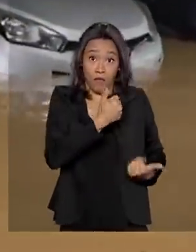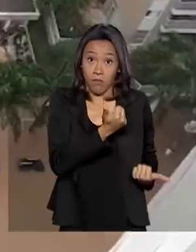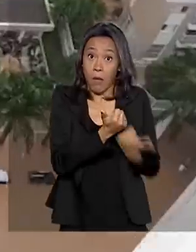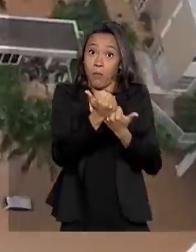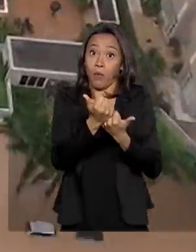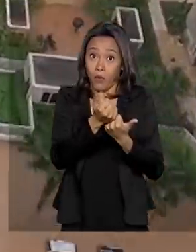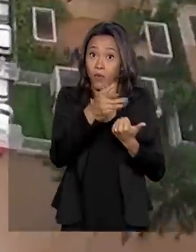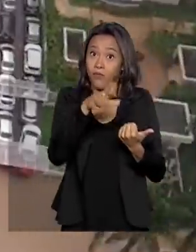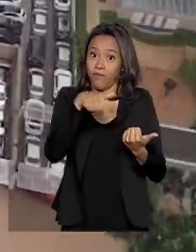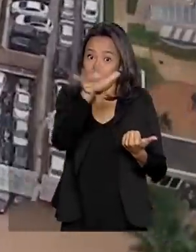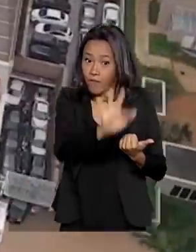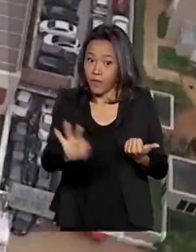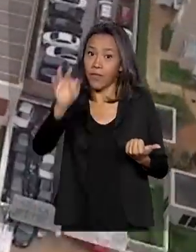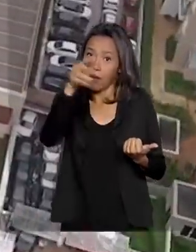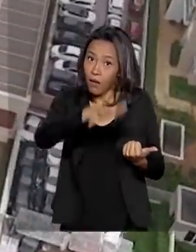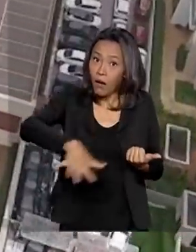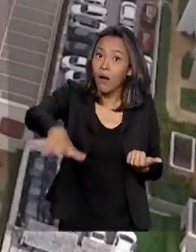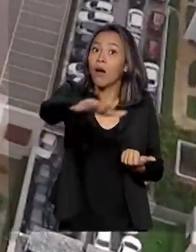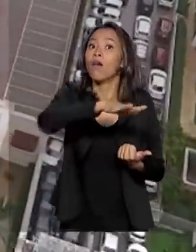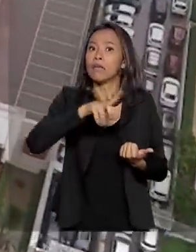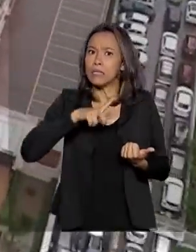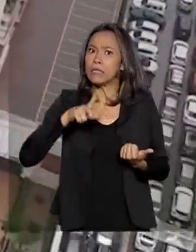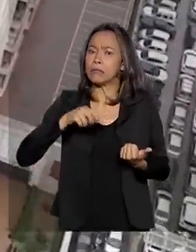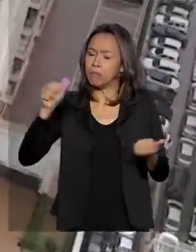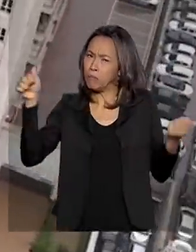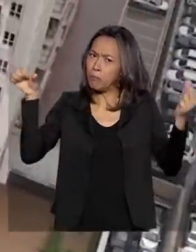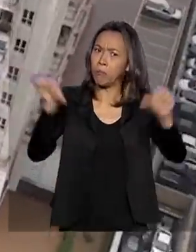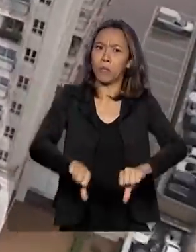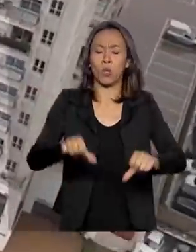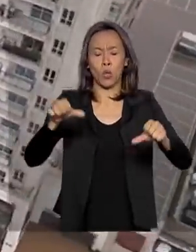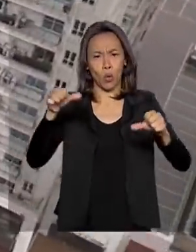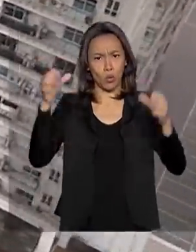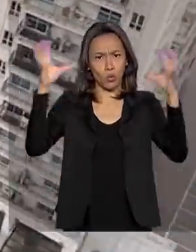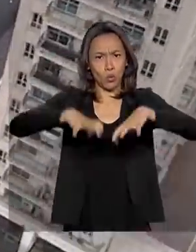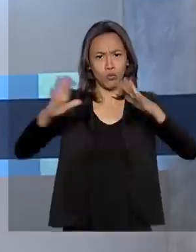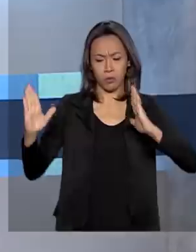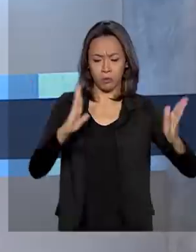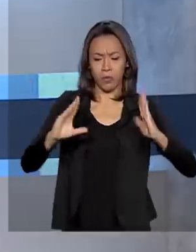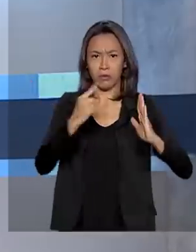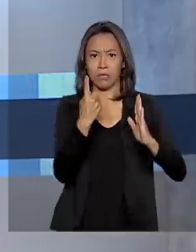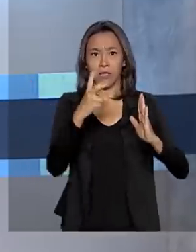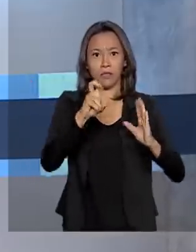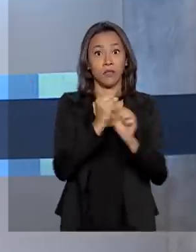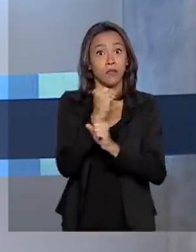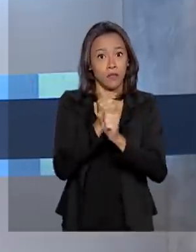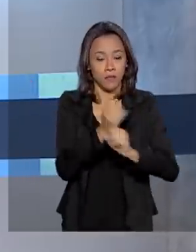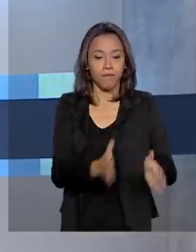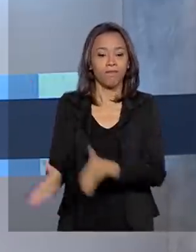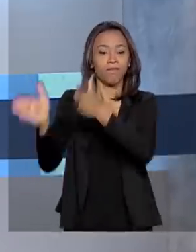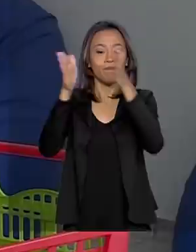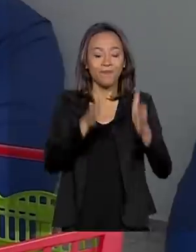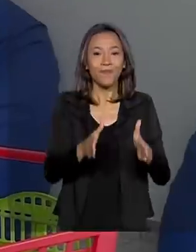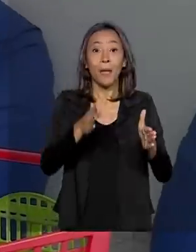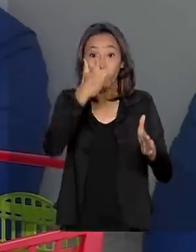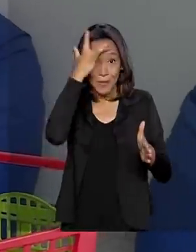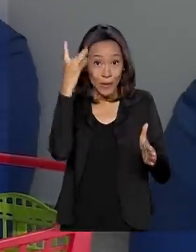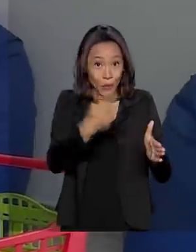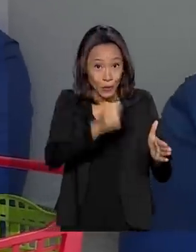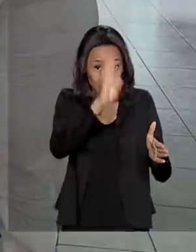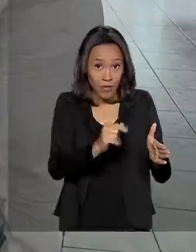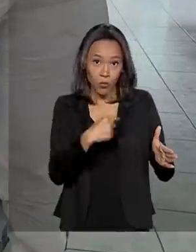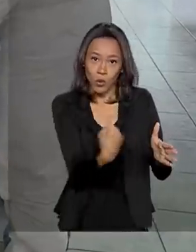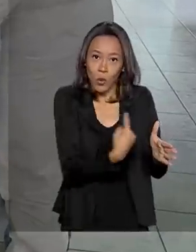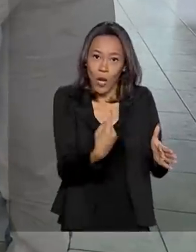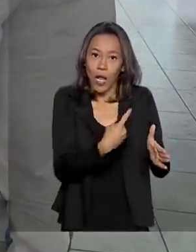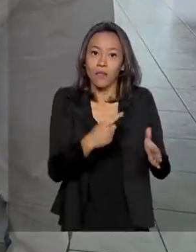apoio federal à cidade que enfrentou as piores chuvas dos últimos 15 anos. Brasileiros que estão isolados em